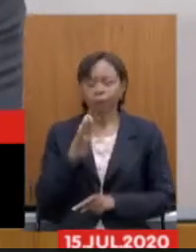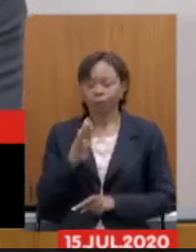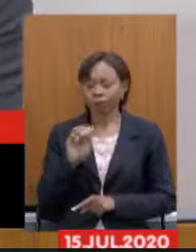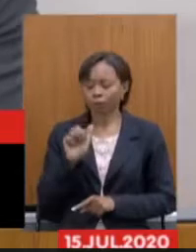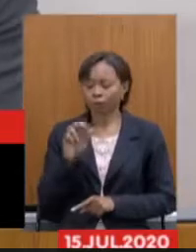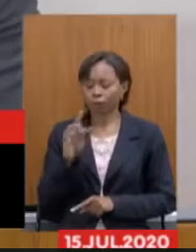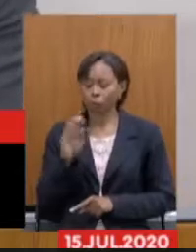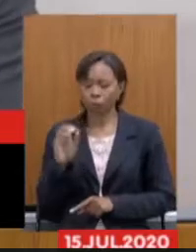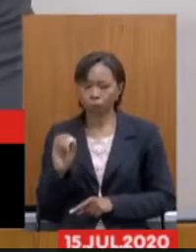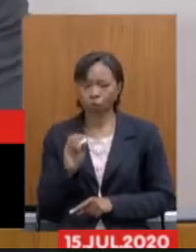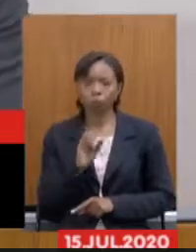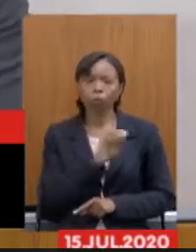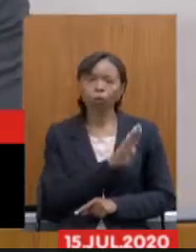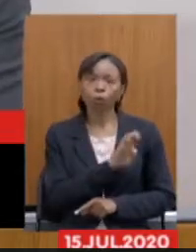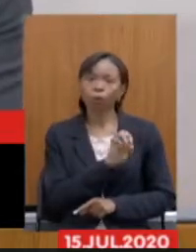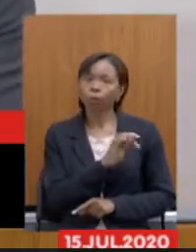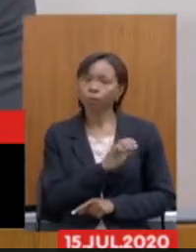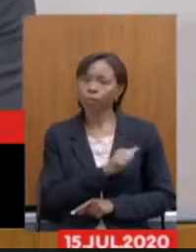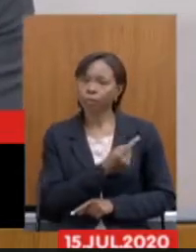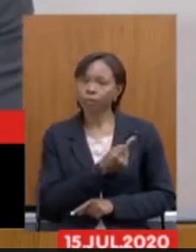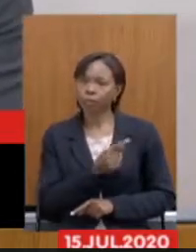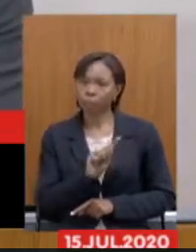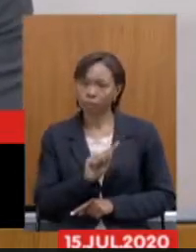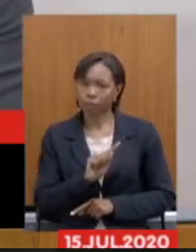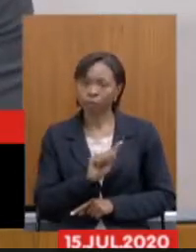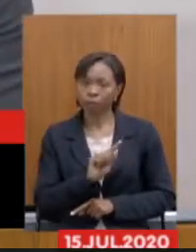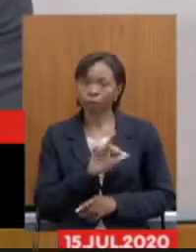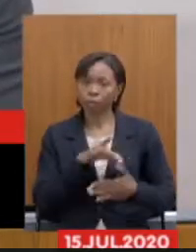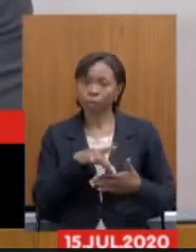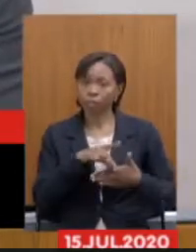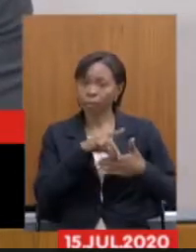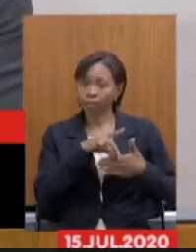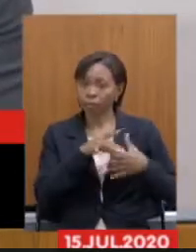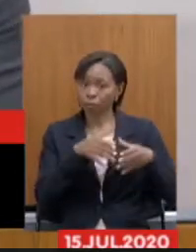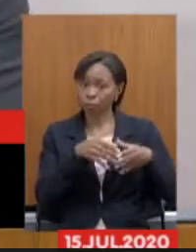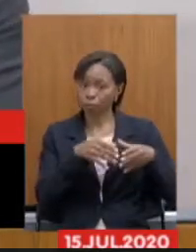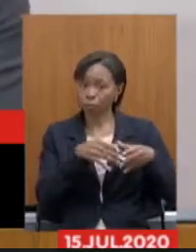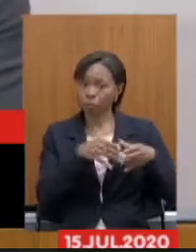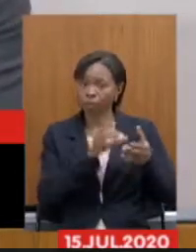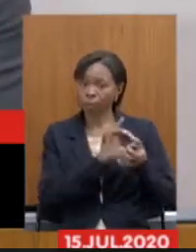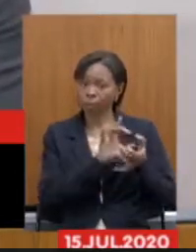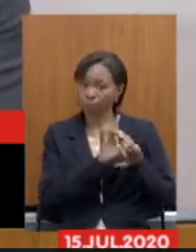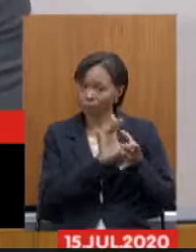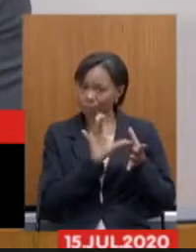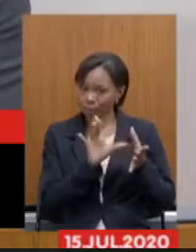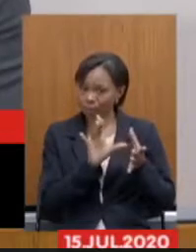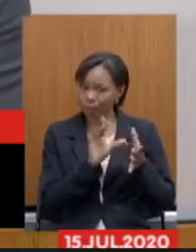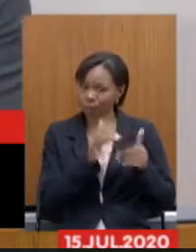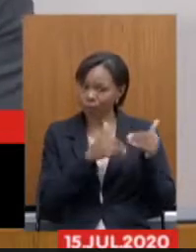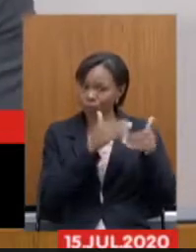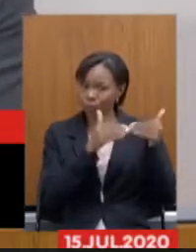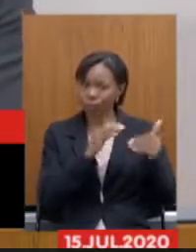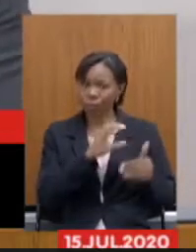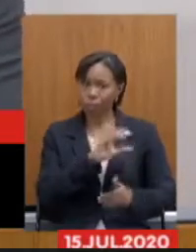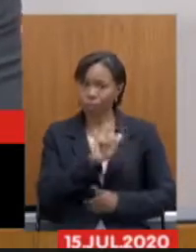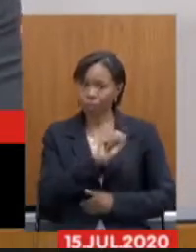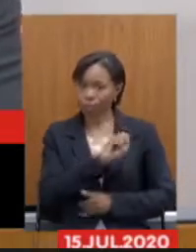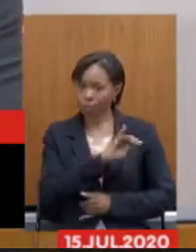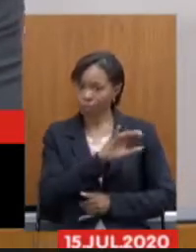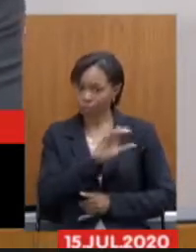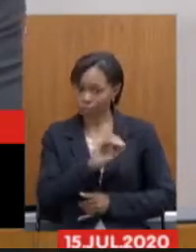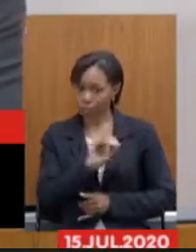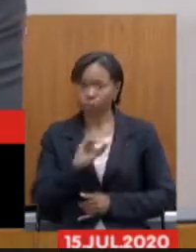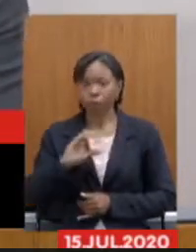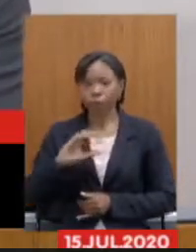Betão, líder do bloco Liberdade e Progresso, deputado Cássio Soares, deputado